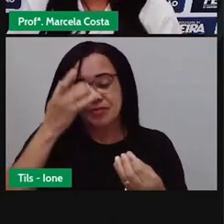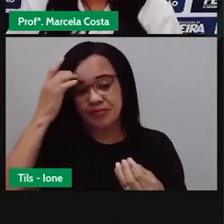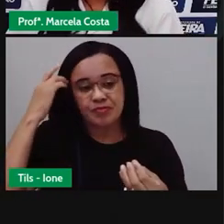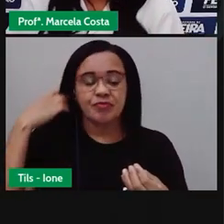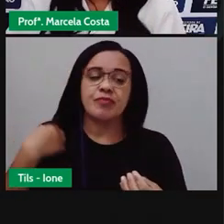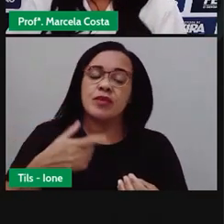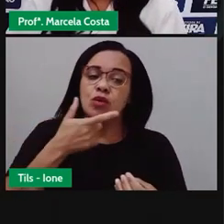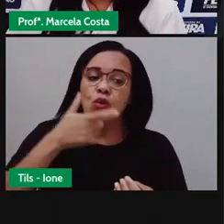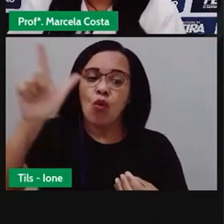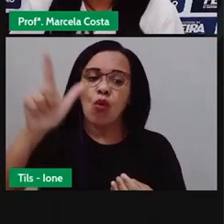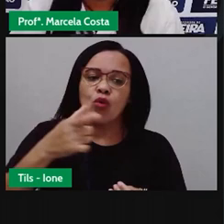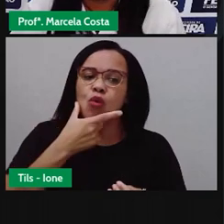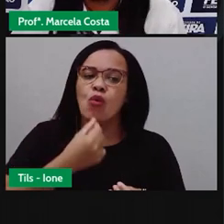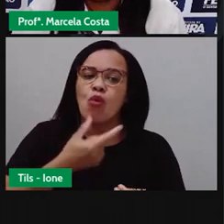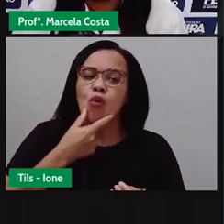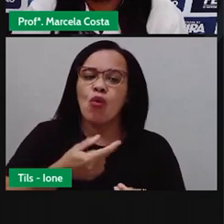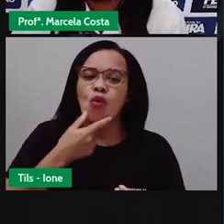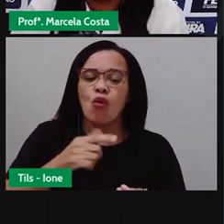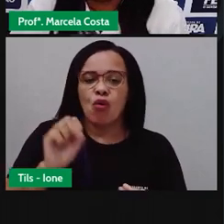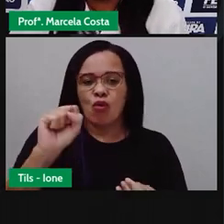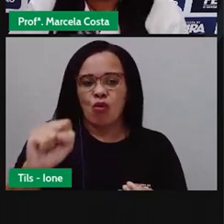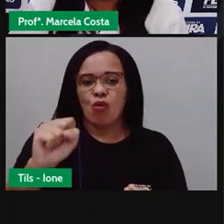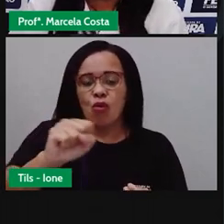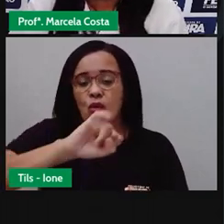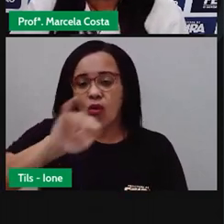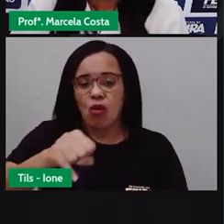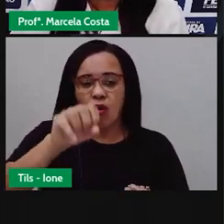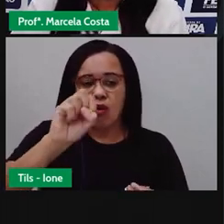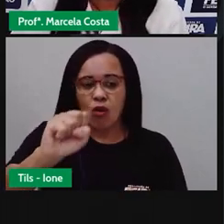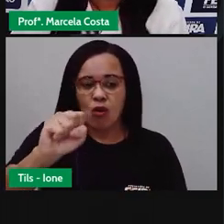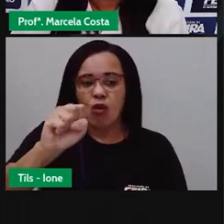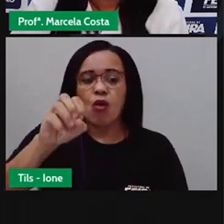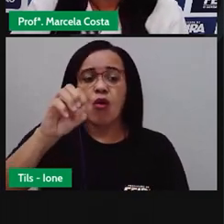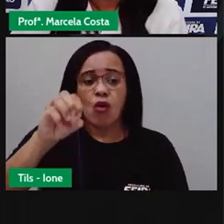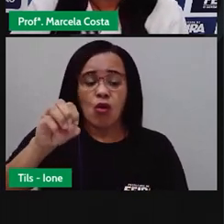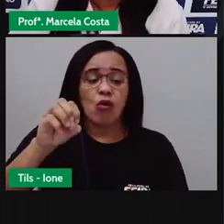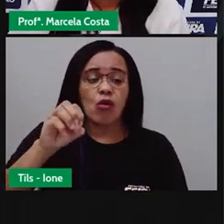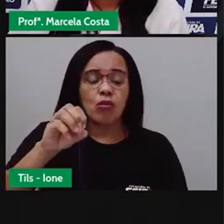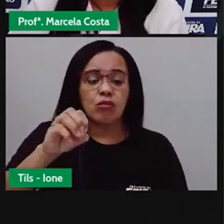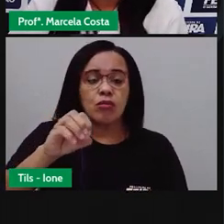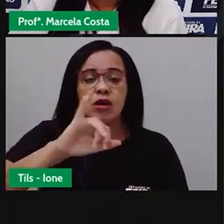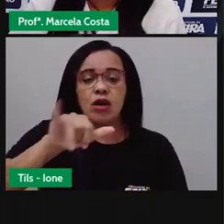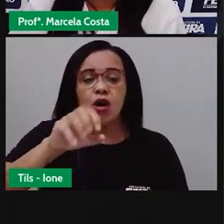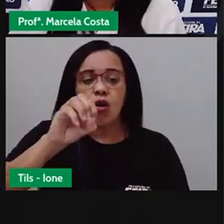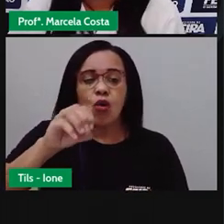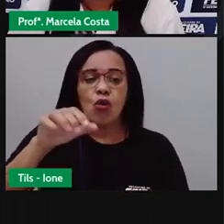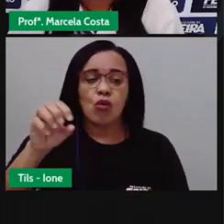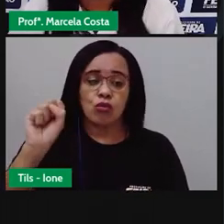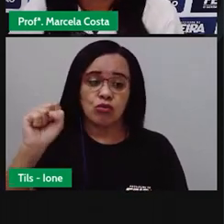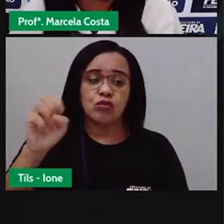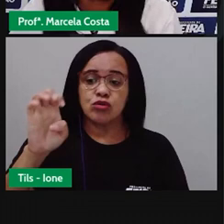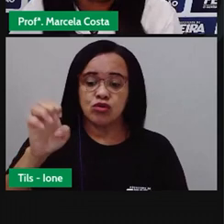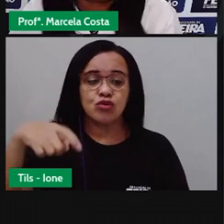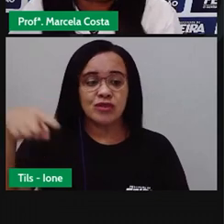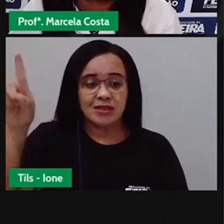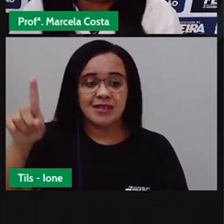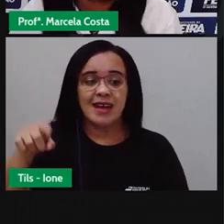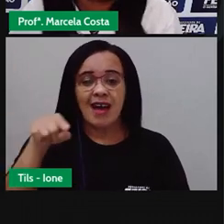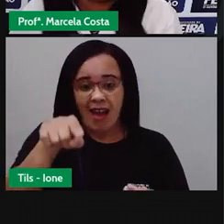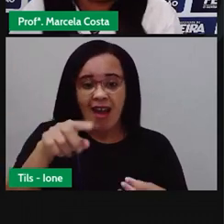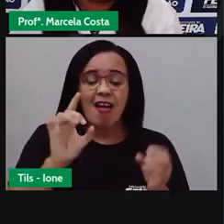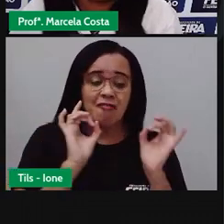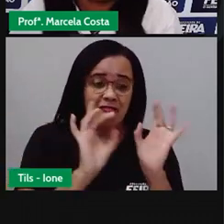Ferreira. Olha, ele está aqui segurando uma cana. Me parece que ele vende